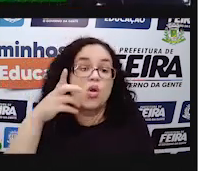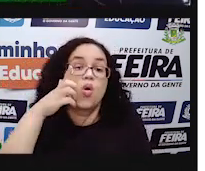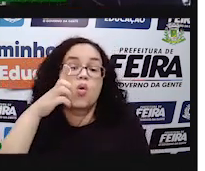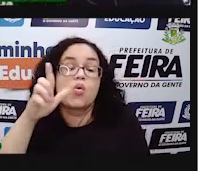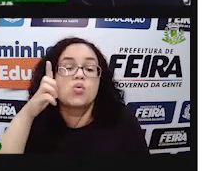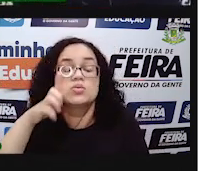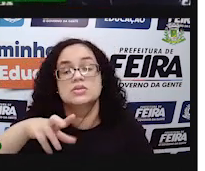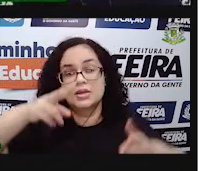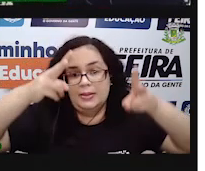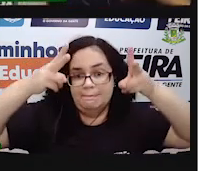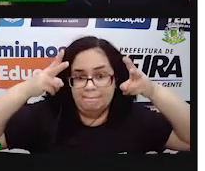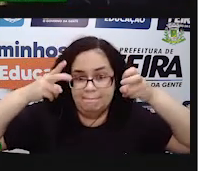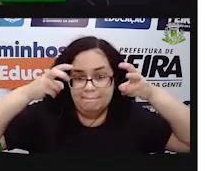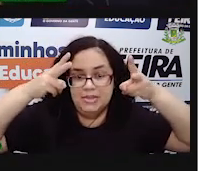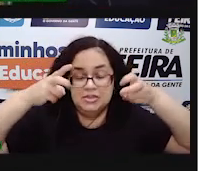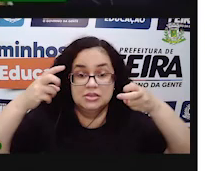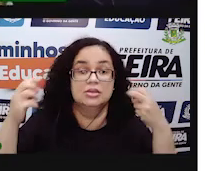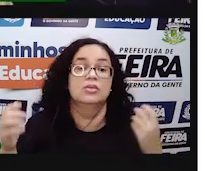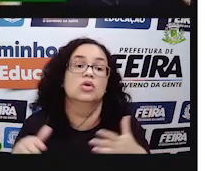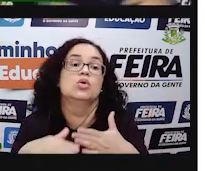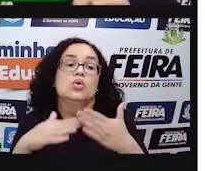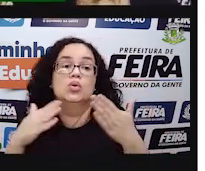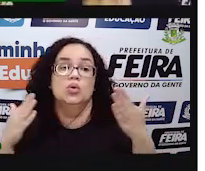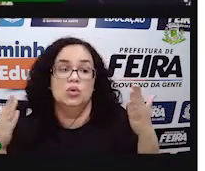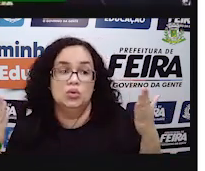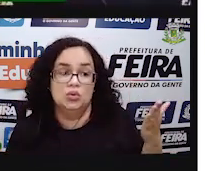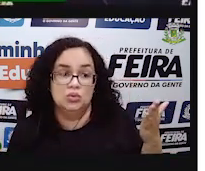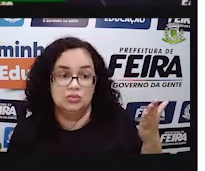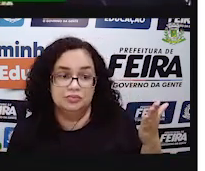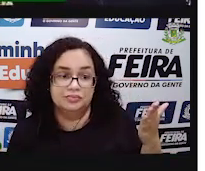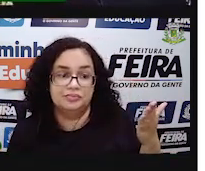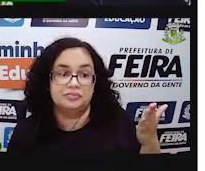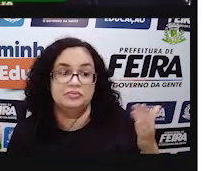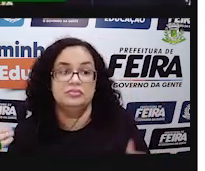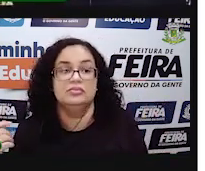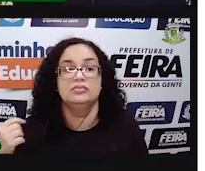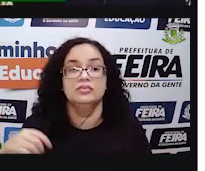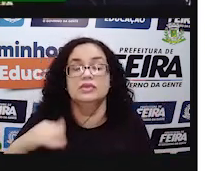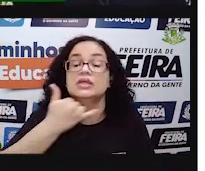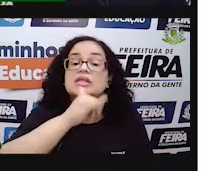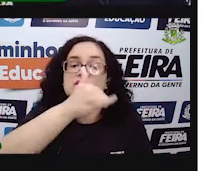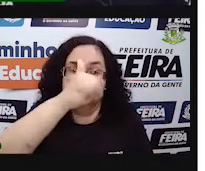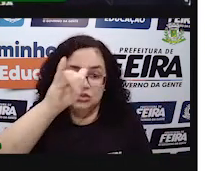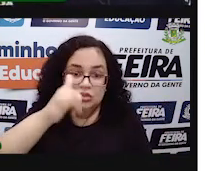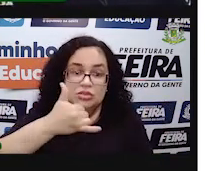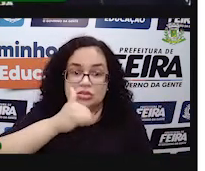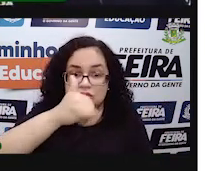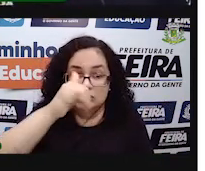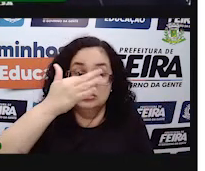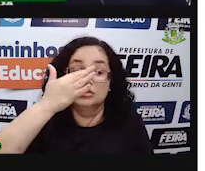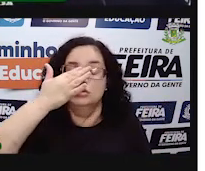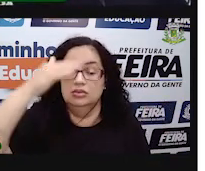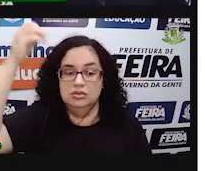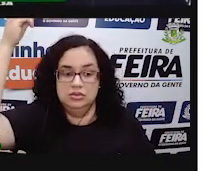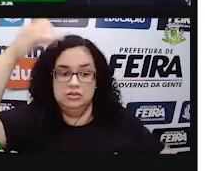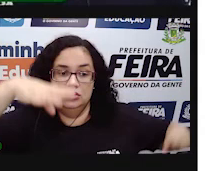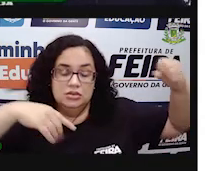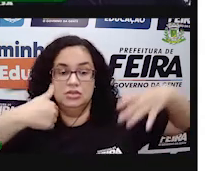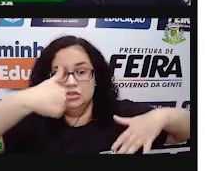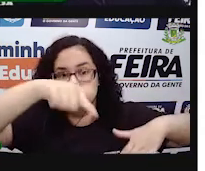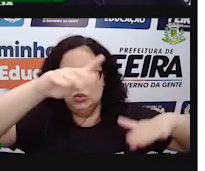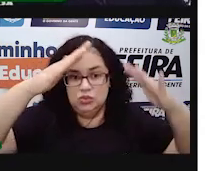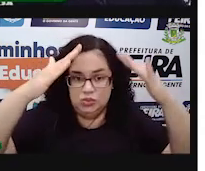mês? Tá bom? Então, aí você vai conseguir perceber melhor como é que está esse lance de